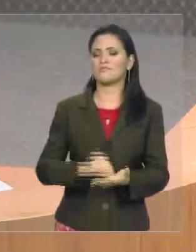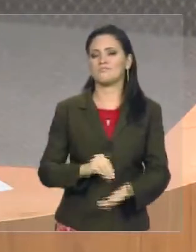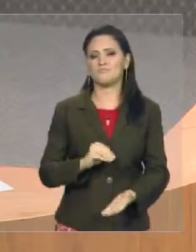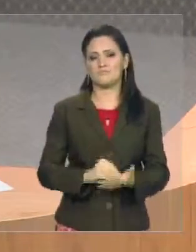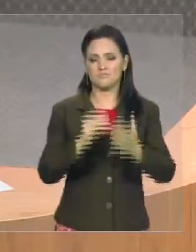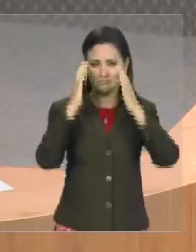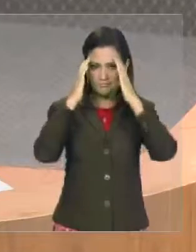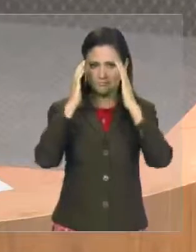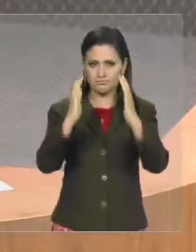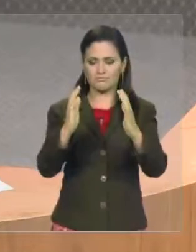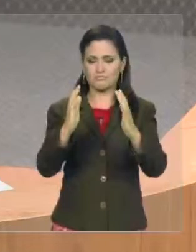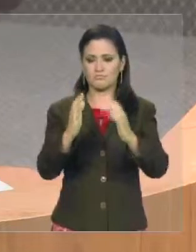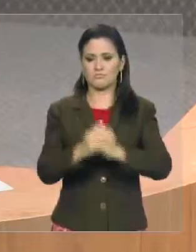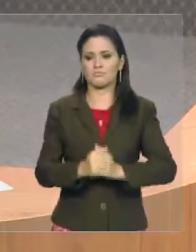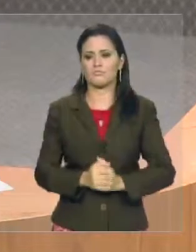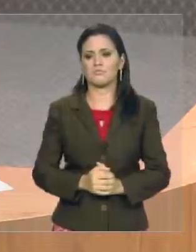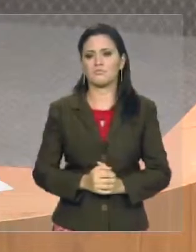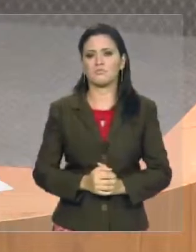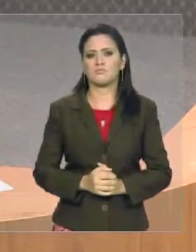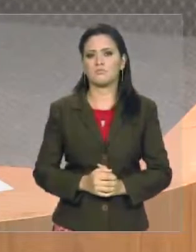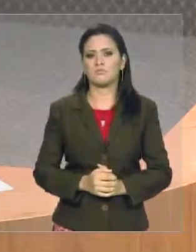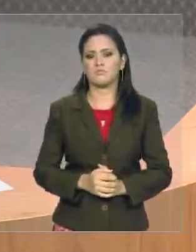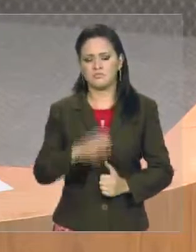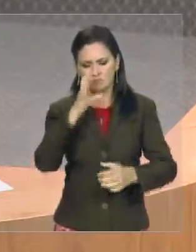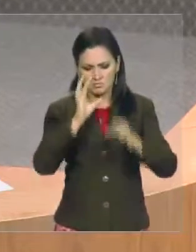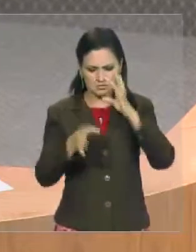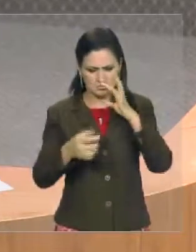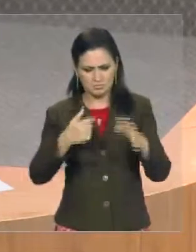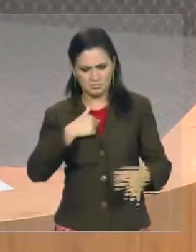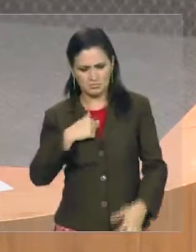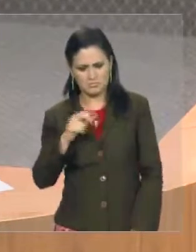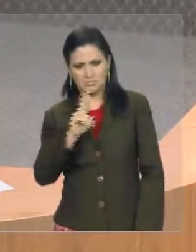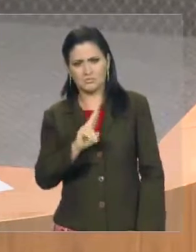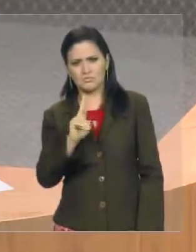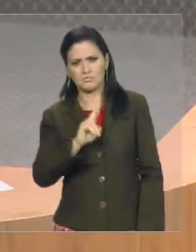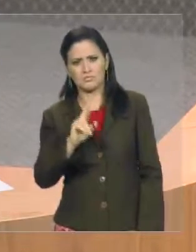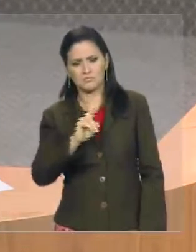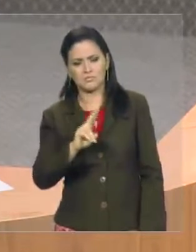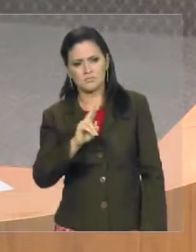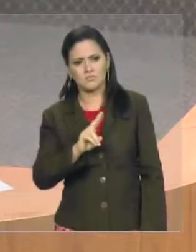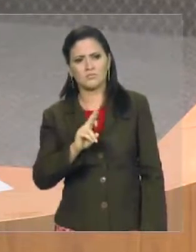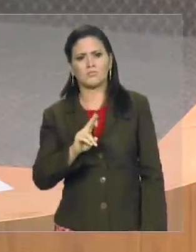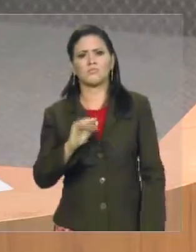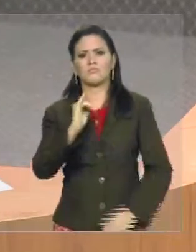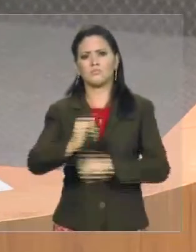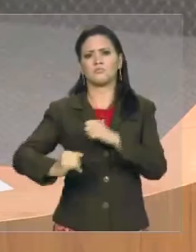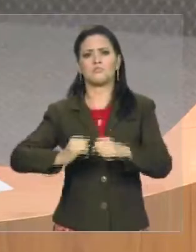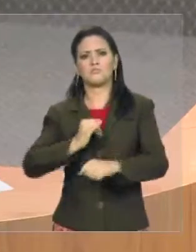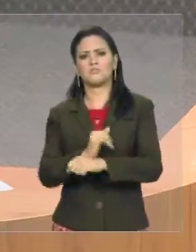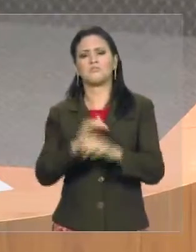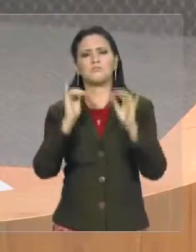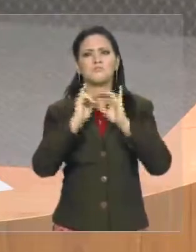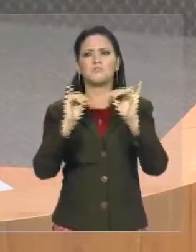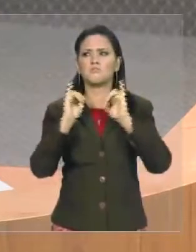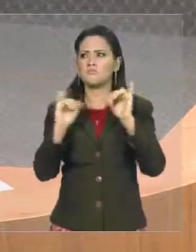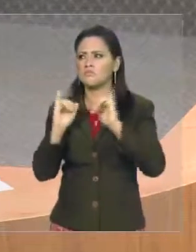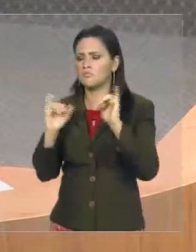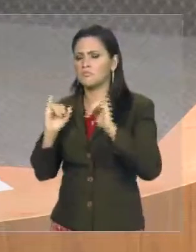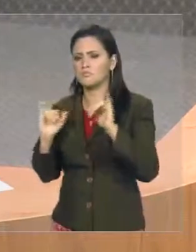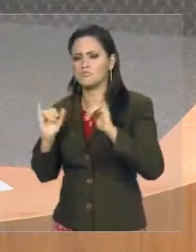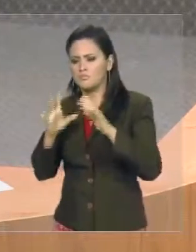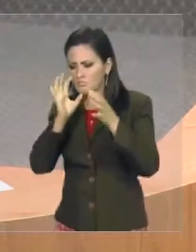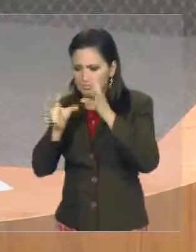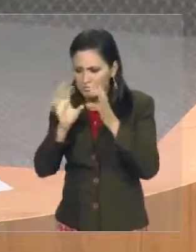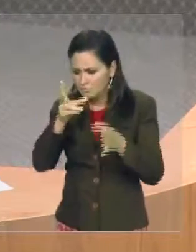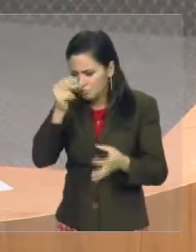E aí me acusam que eu utilizo as redes sociais para... Muito pior, é quem utiliza 23 milhões do orçamento da comunicação